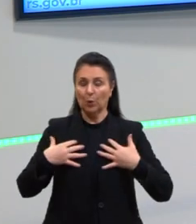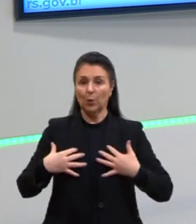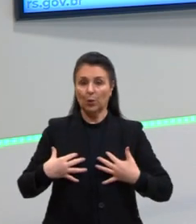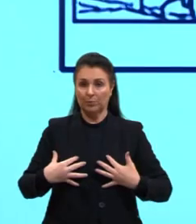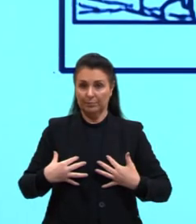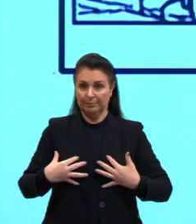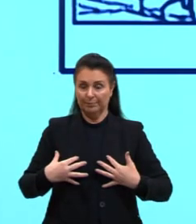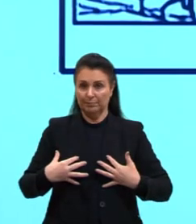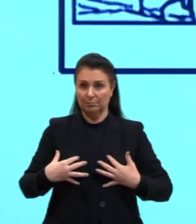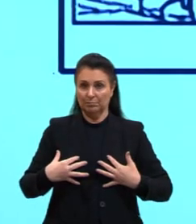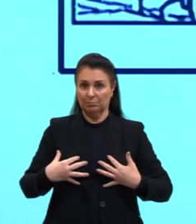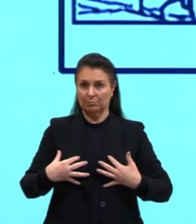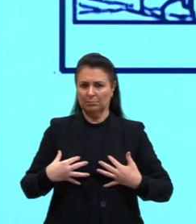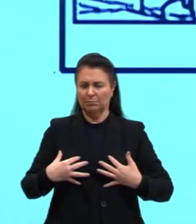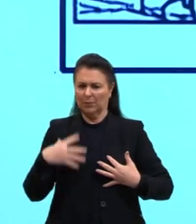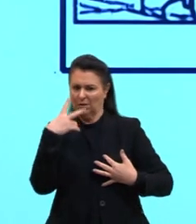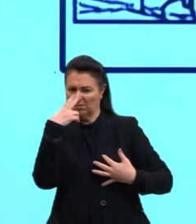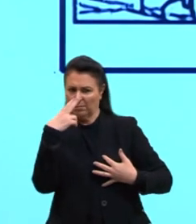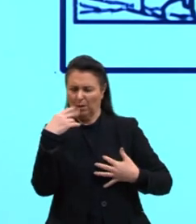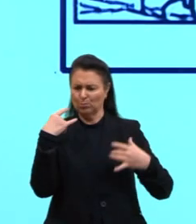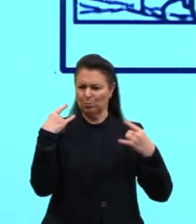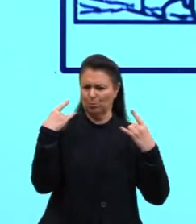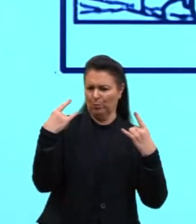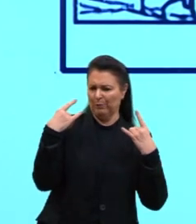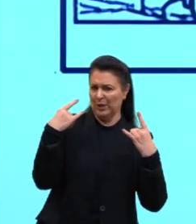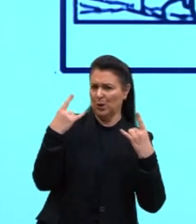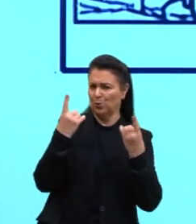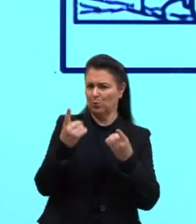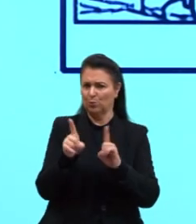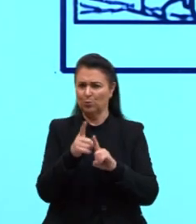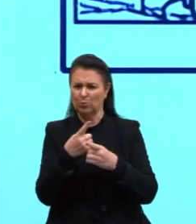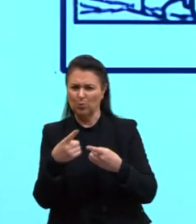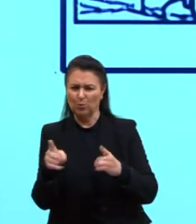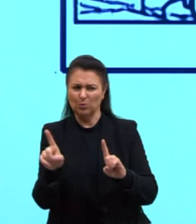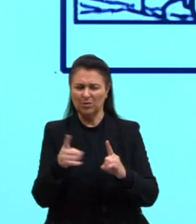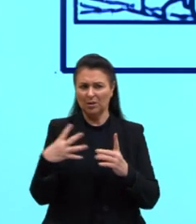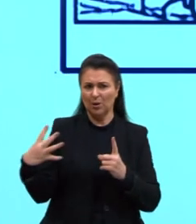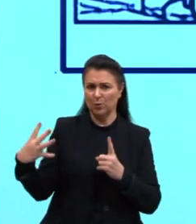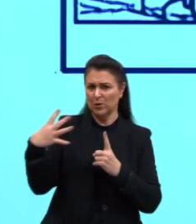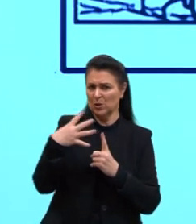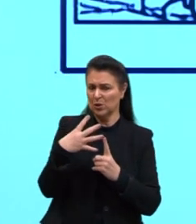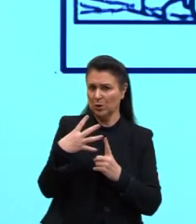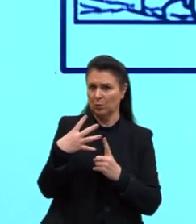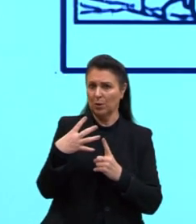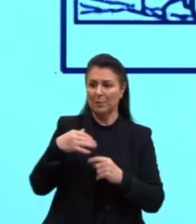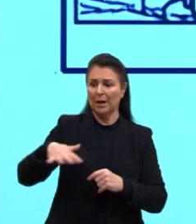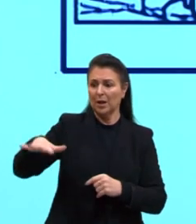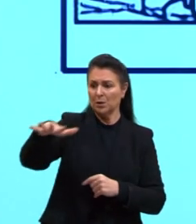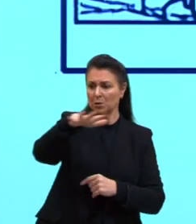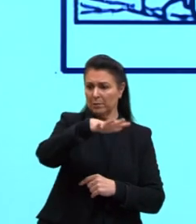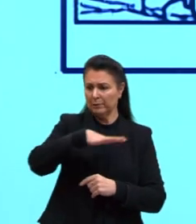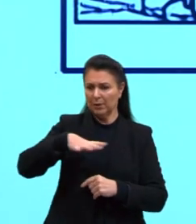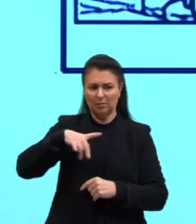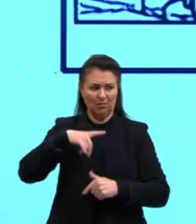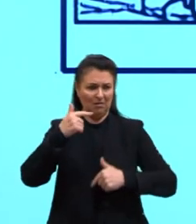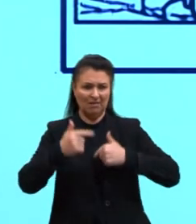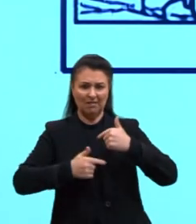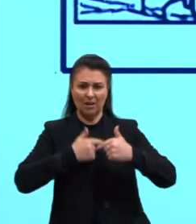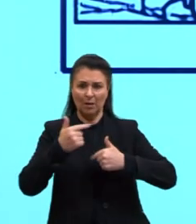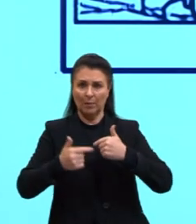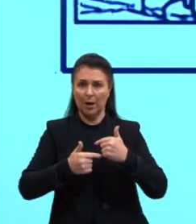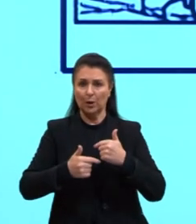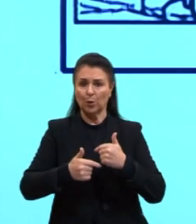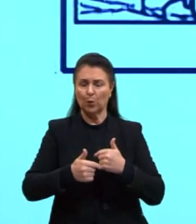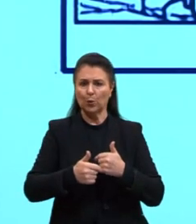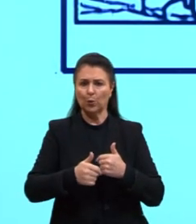do rock ali, mas a gente vê que eles estão em um ambiente com pessoas trabalhando. E o primeiro